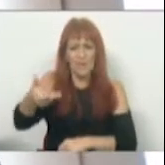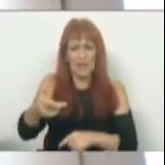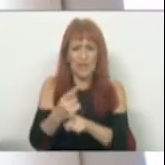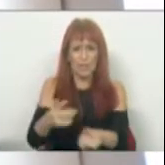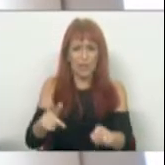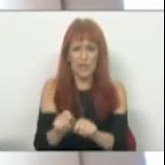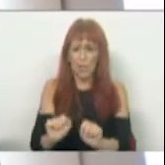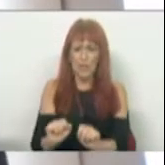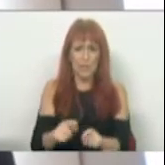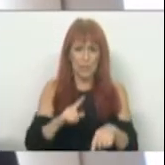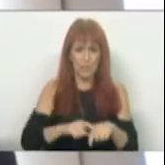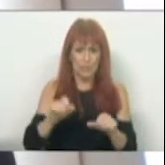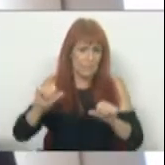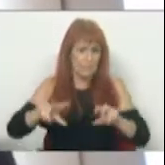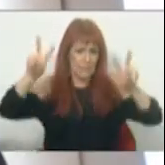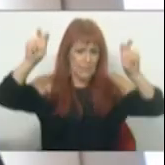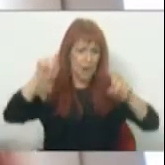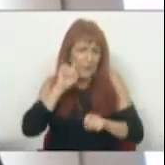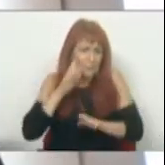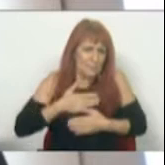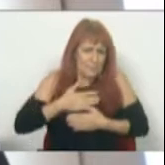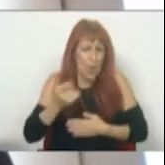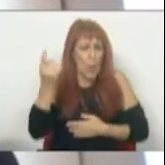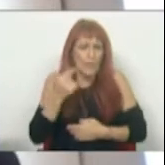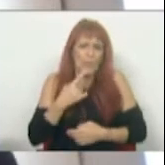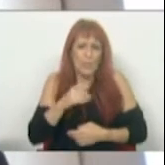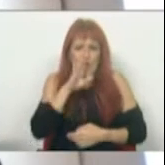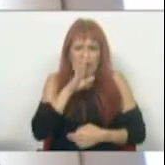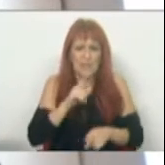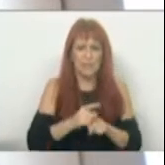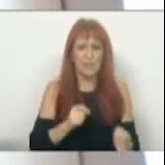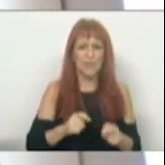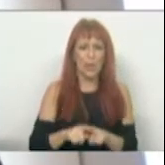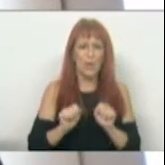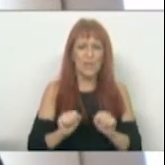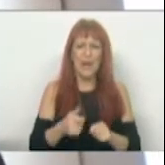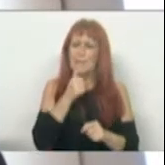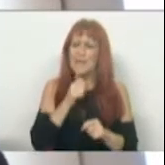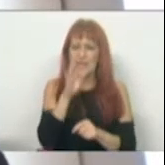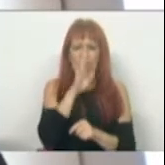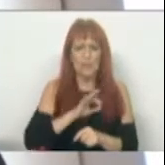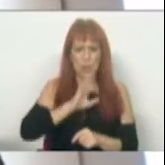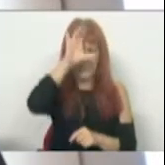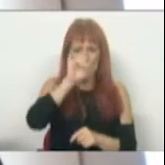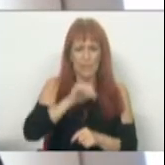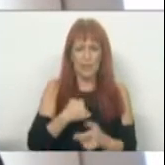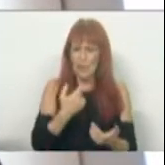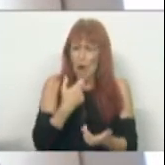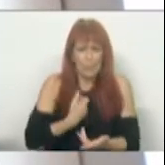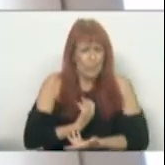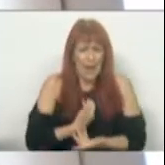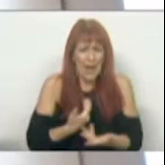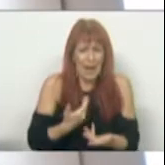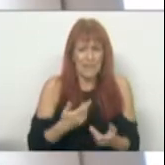abrigar durante o mau tempo. E eu ontem perguntei sobre a implementação desta medida ao Sr. Primeiro-Ministro e não tive resposta,